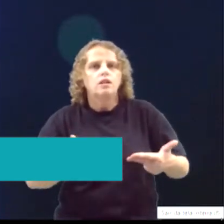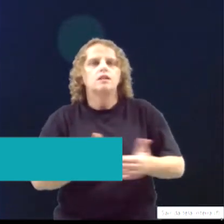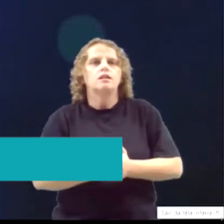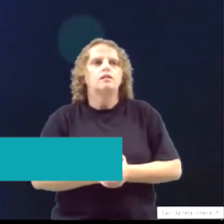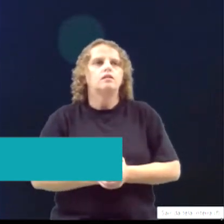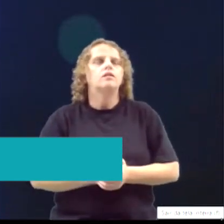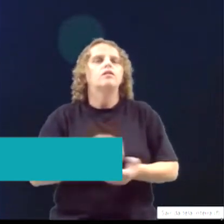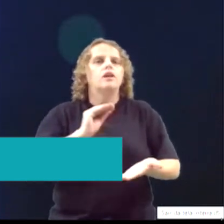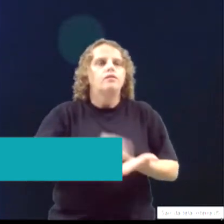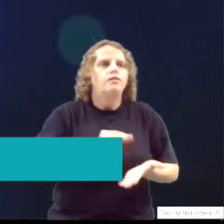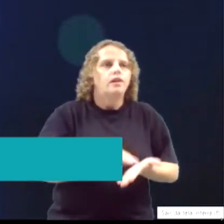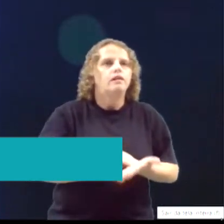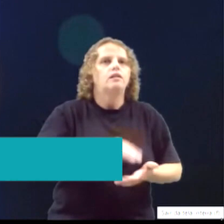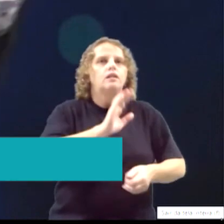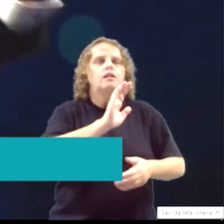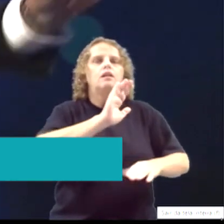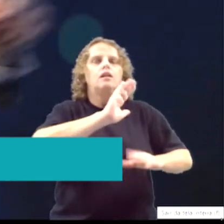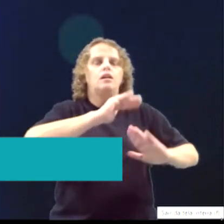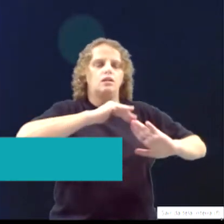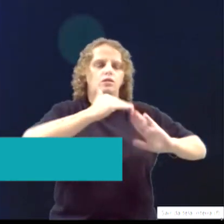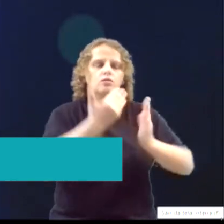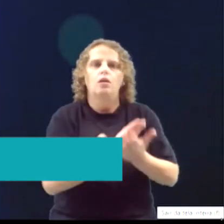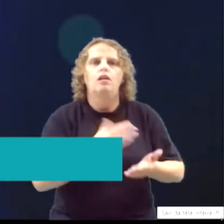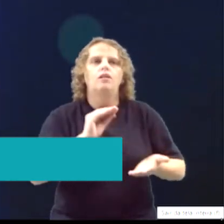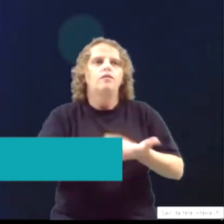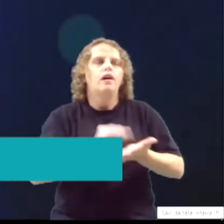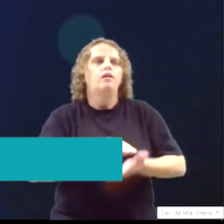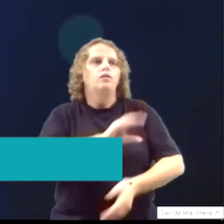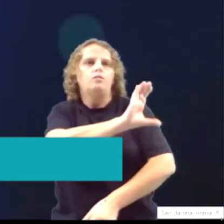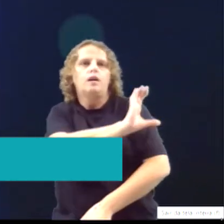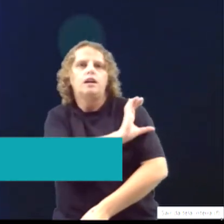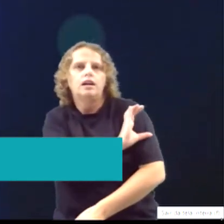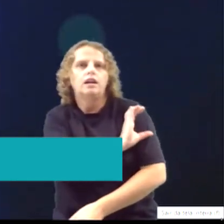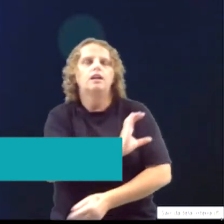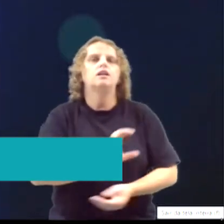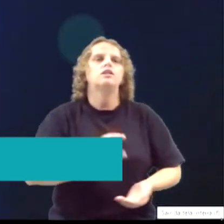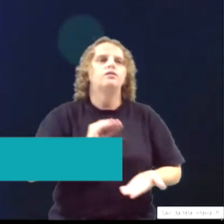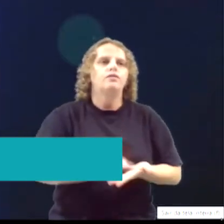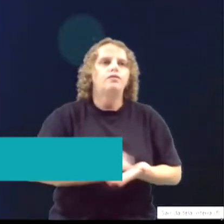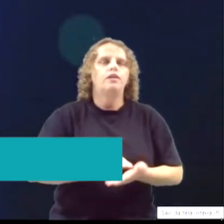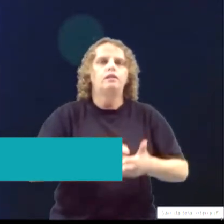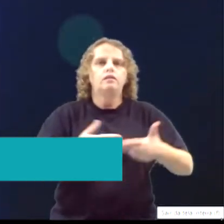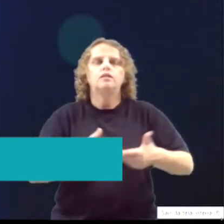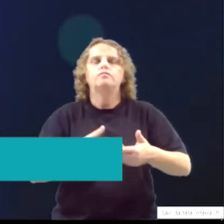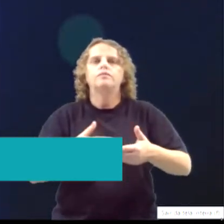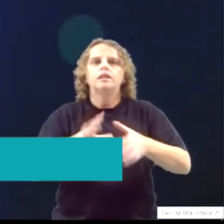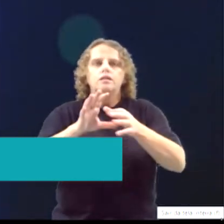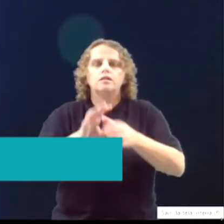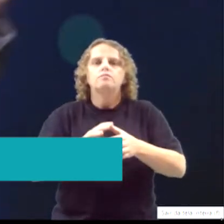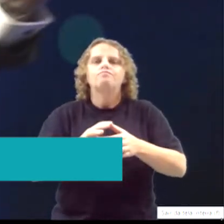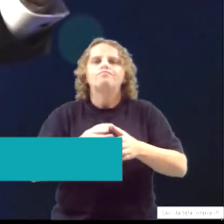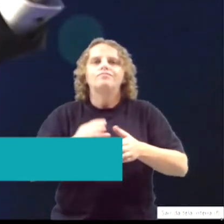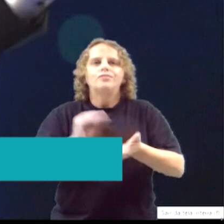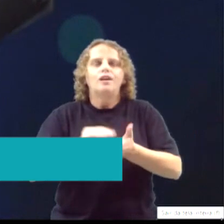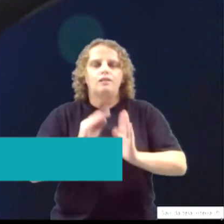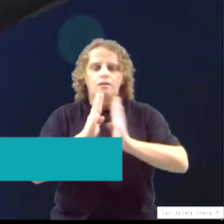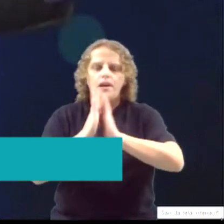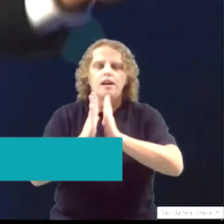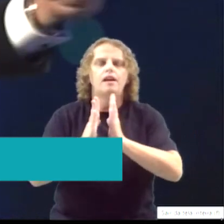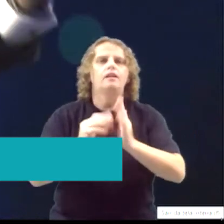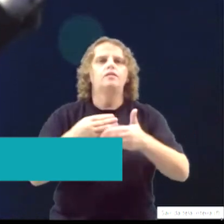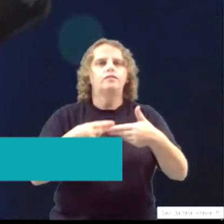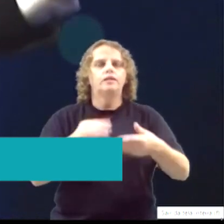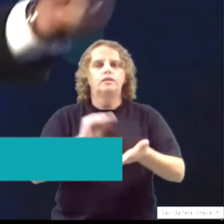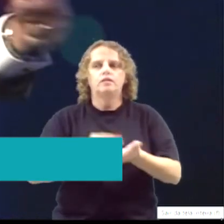escola, onde falta uma creche, onde precisa infraestrutura, de escoamento e produção. todas as vertentes de